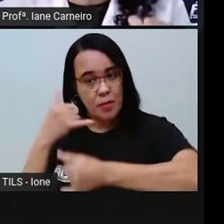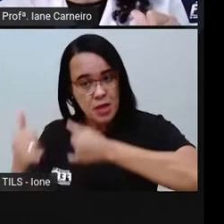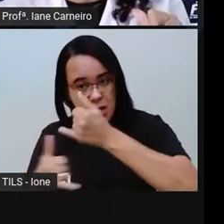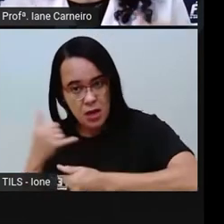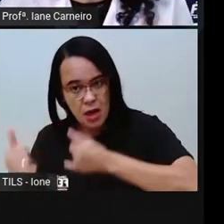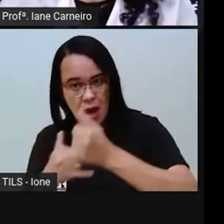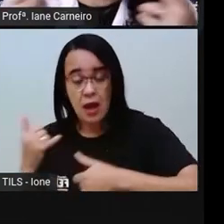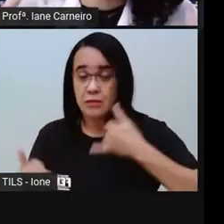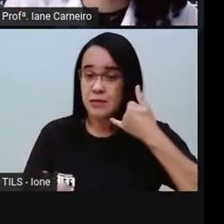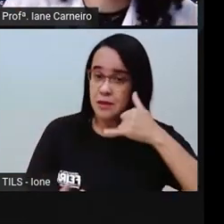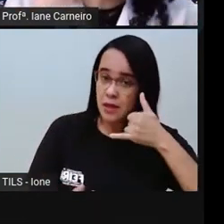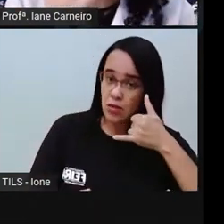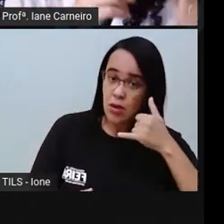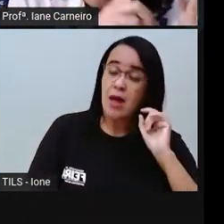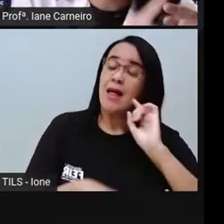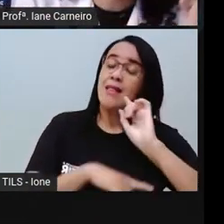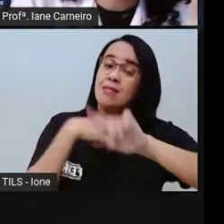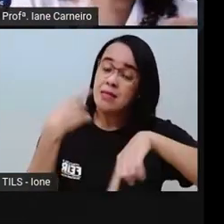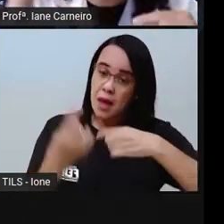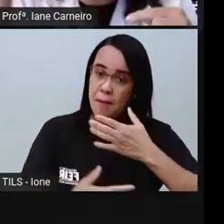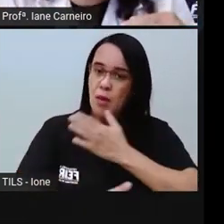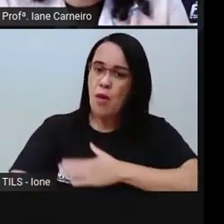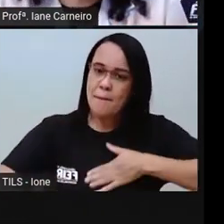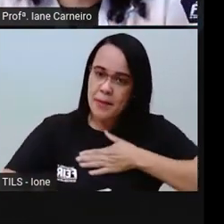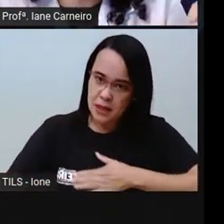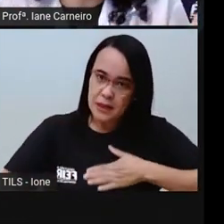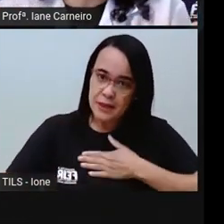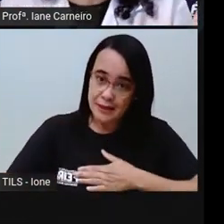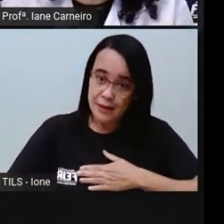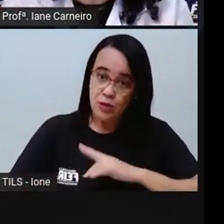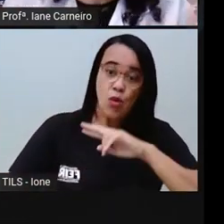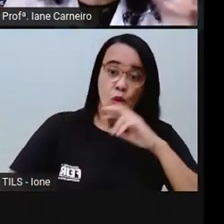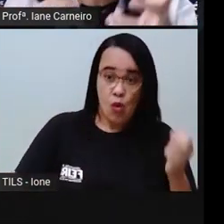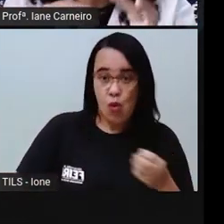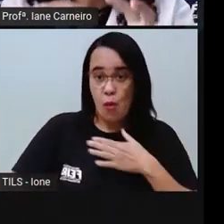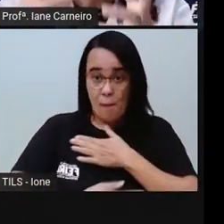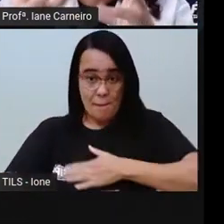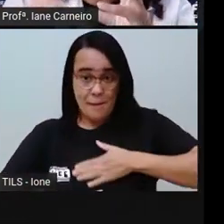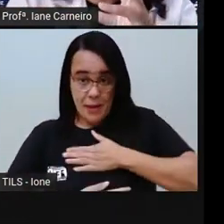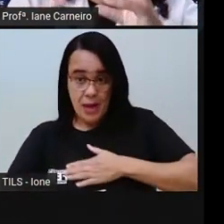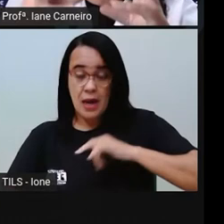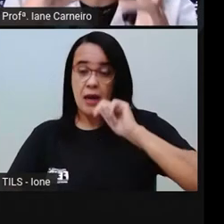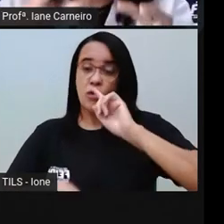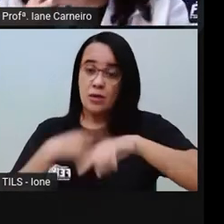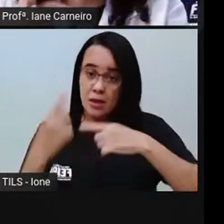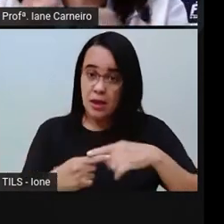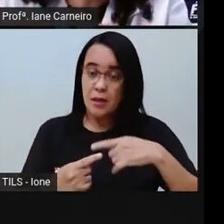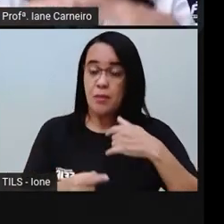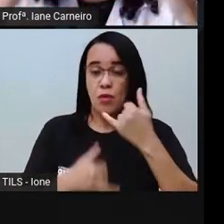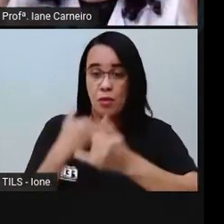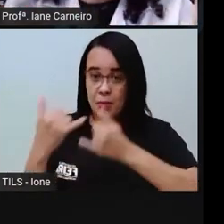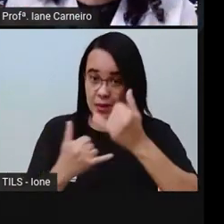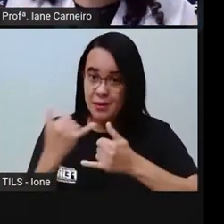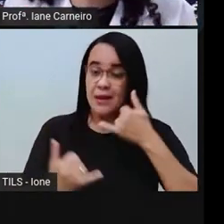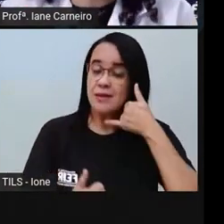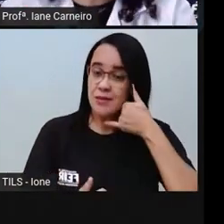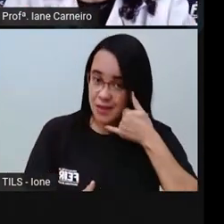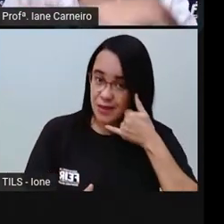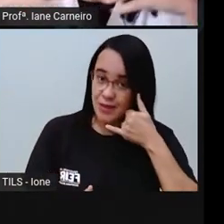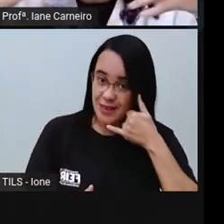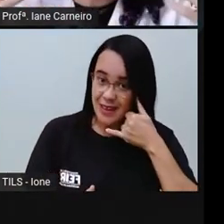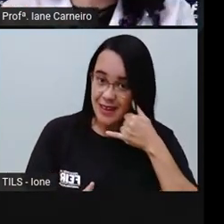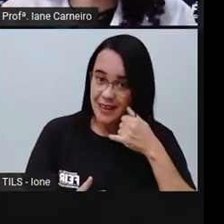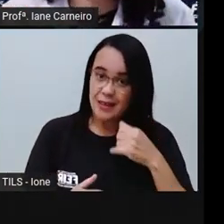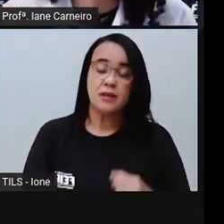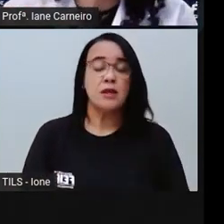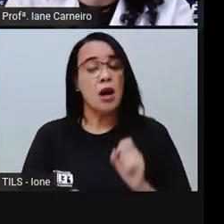tomar meu banho. Ou então, depois que eu tomar meu banho, eu posso brincar um pouquinho no celular. Então, você vai fazendo acordos, né? E cada família tem